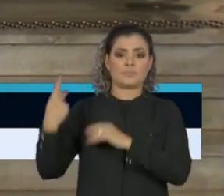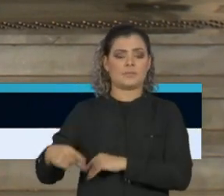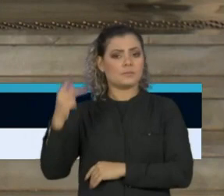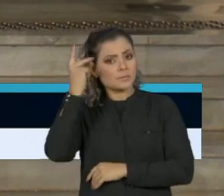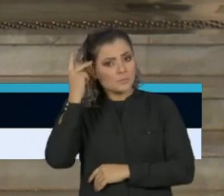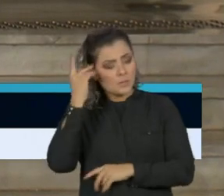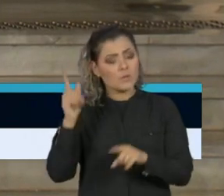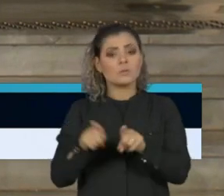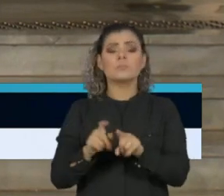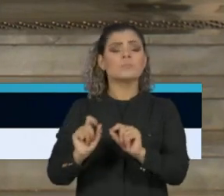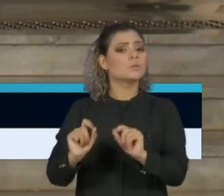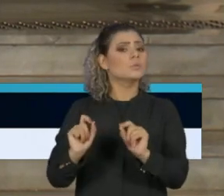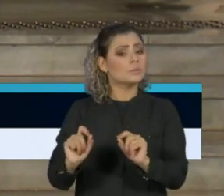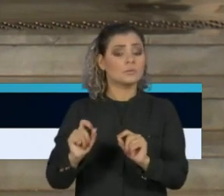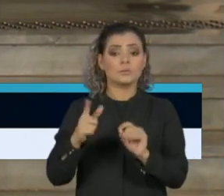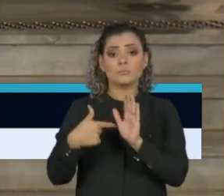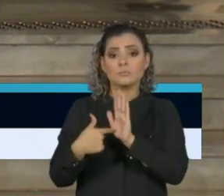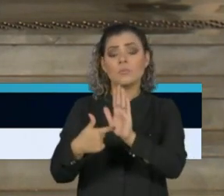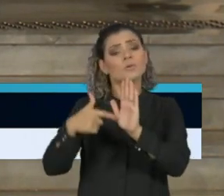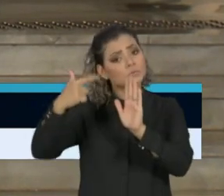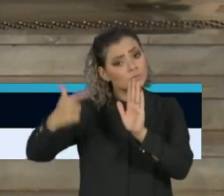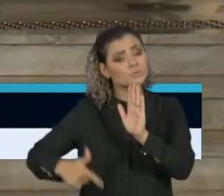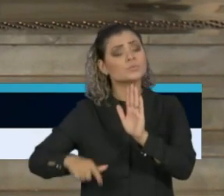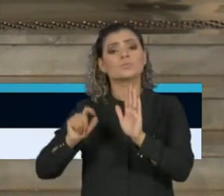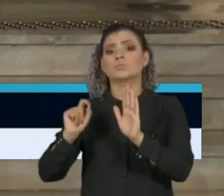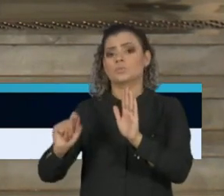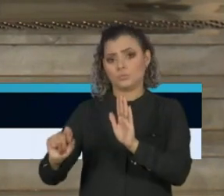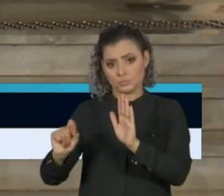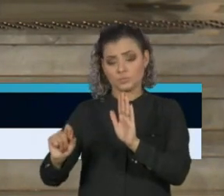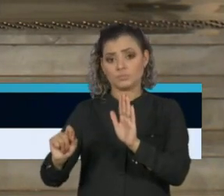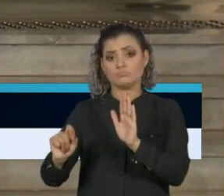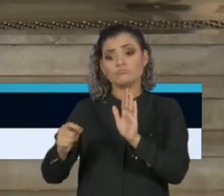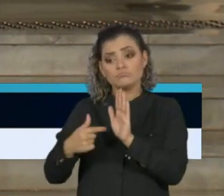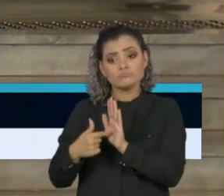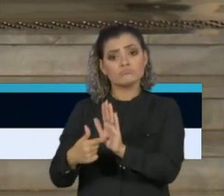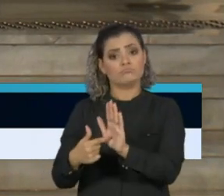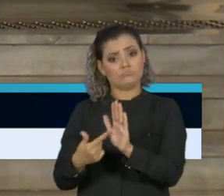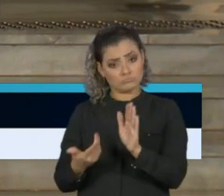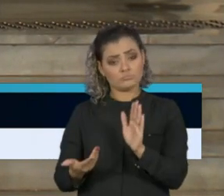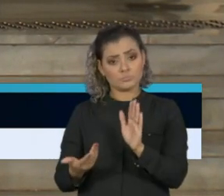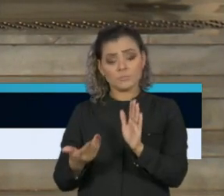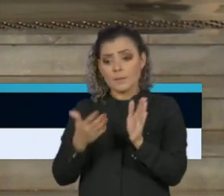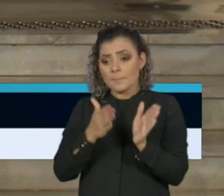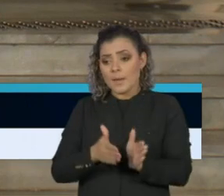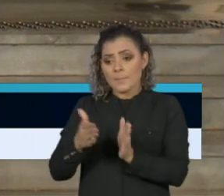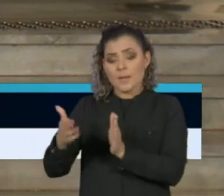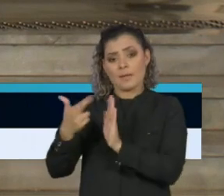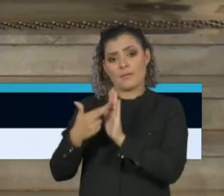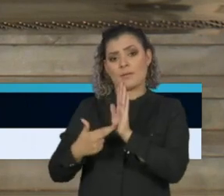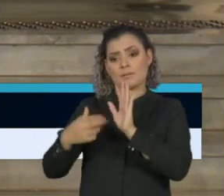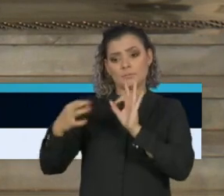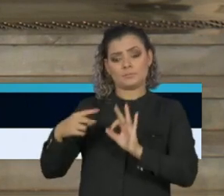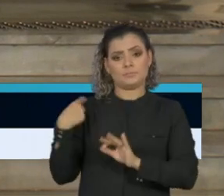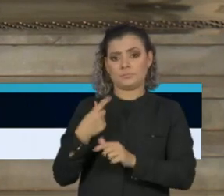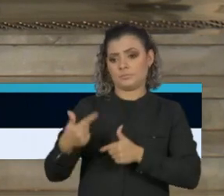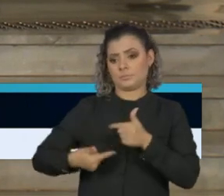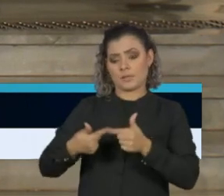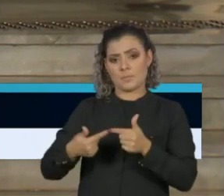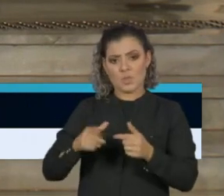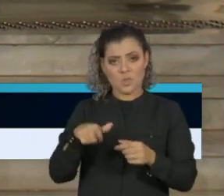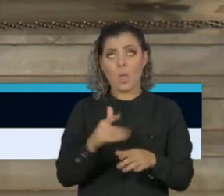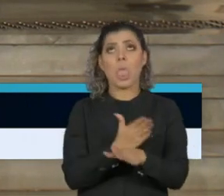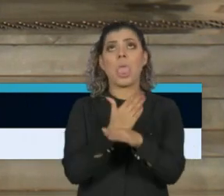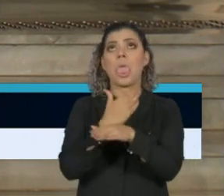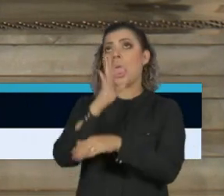do atendimento quando você repete e atualiza os protocolos. Então, é assim que nós trabalhamos. O doente